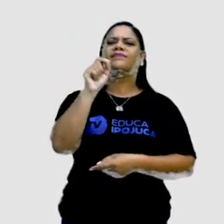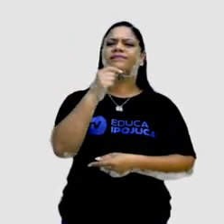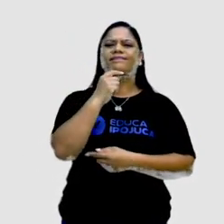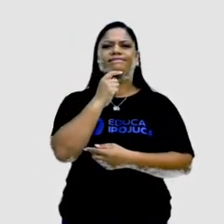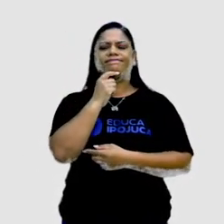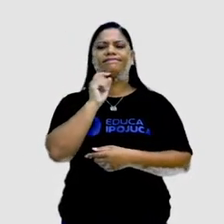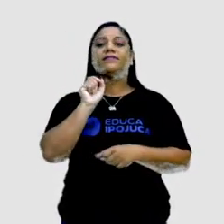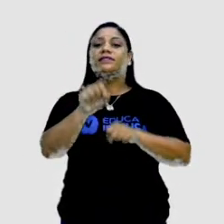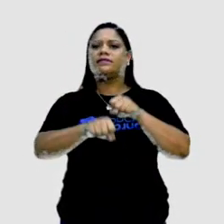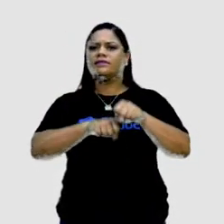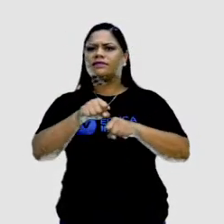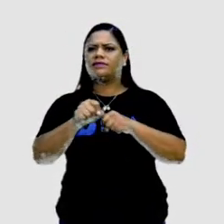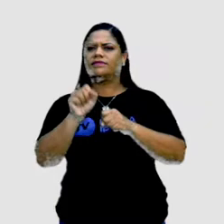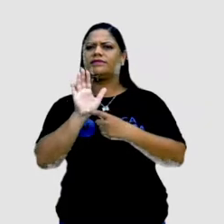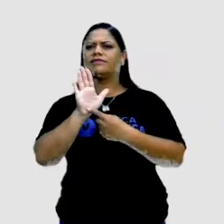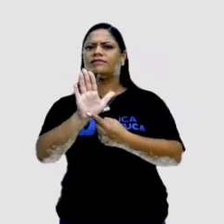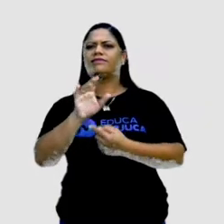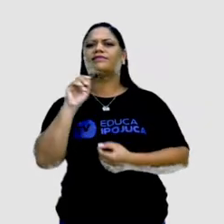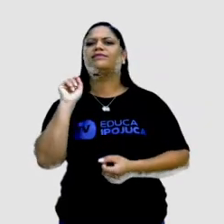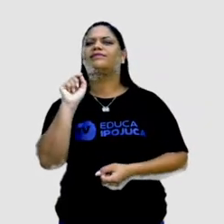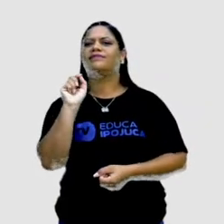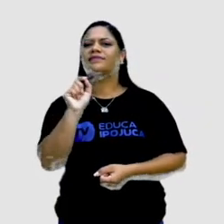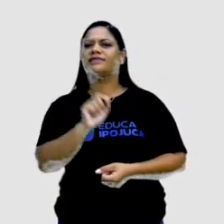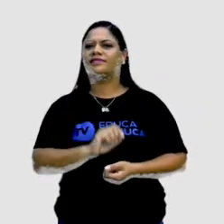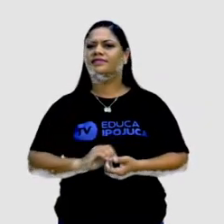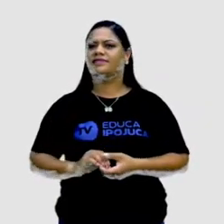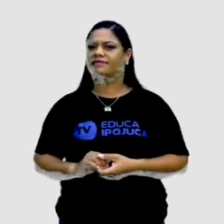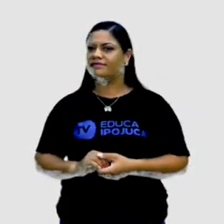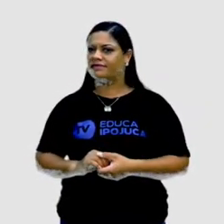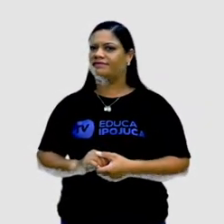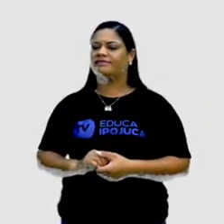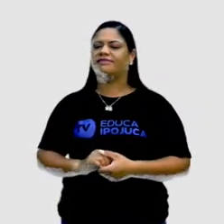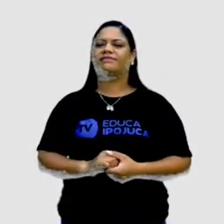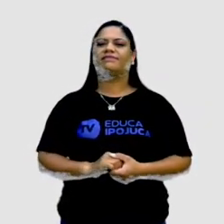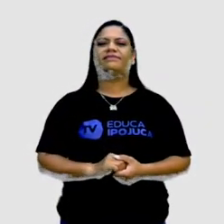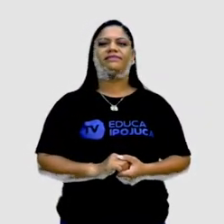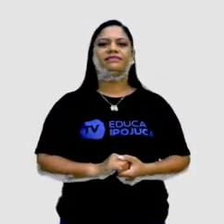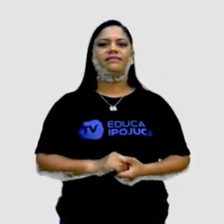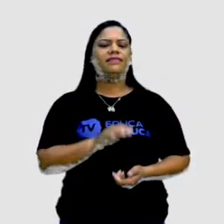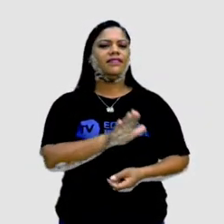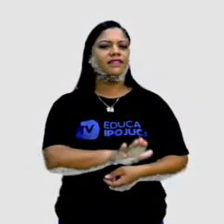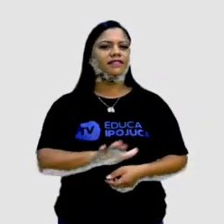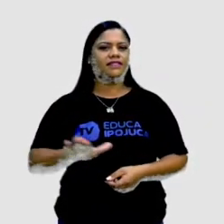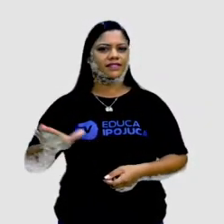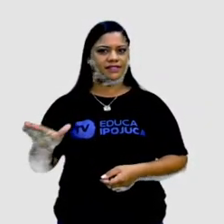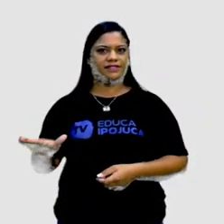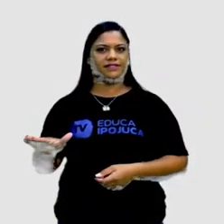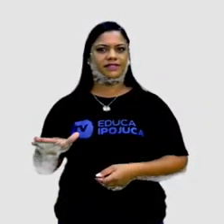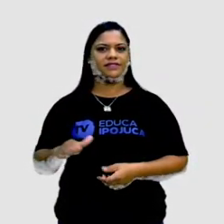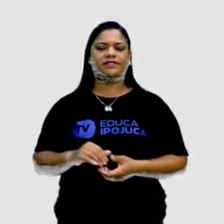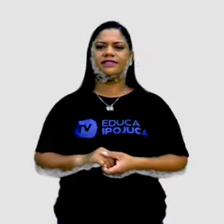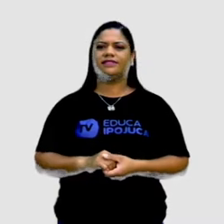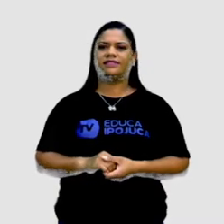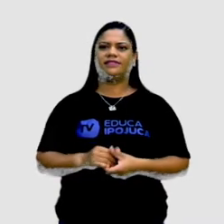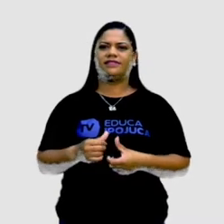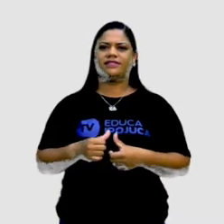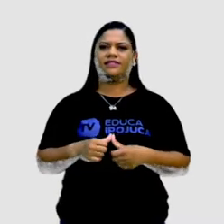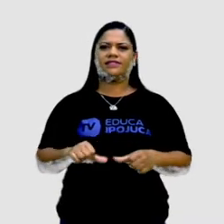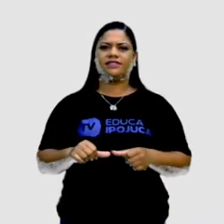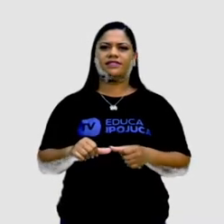bicicleta nos revela aí nessa cena pessoal, não é? E a criança, mais uma vez, está de